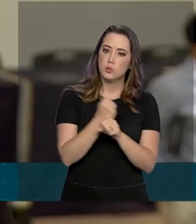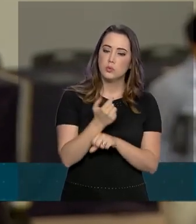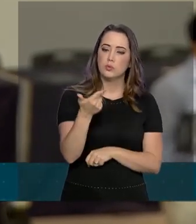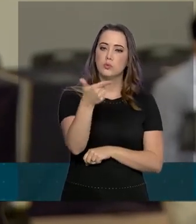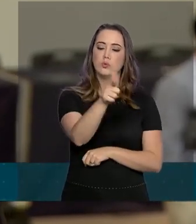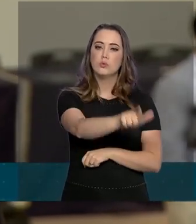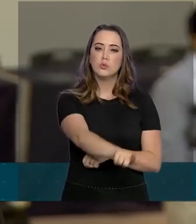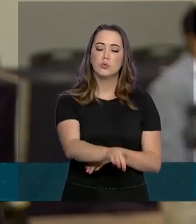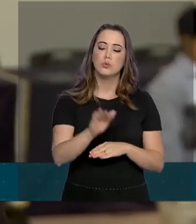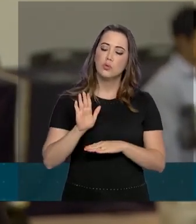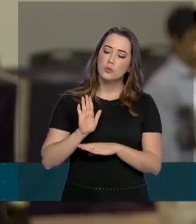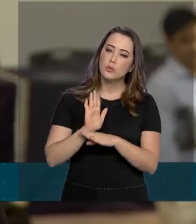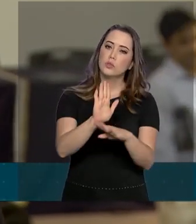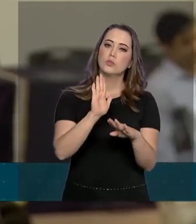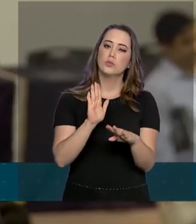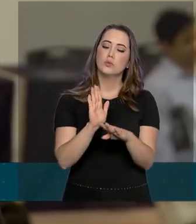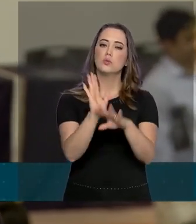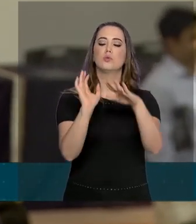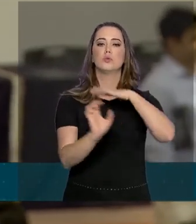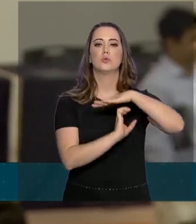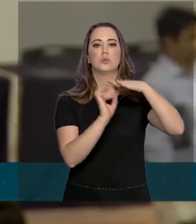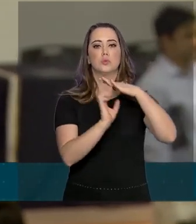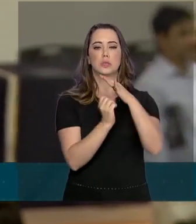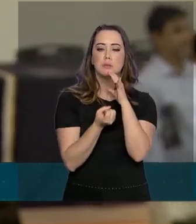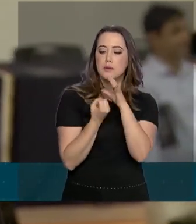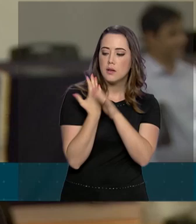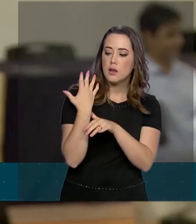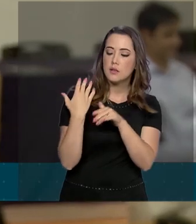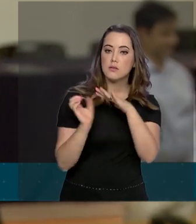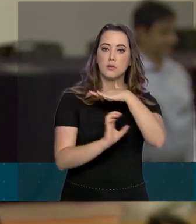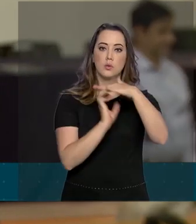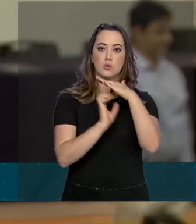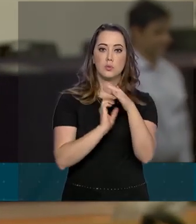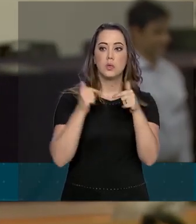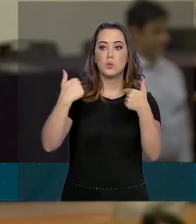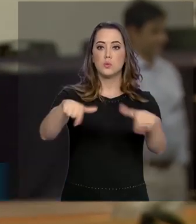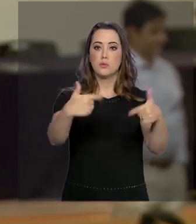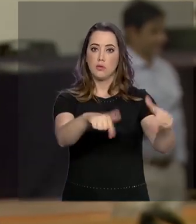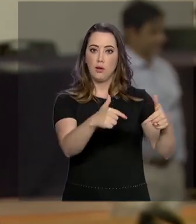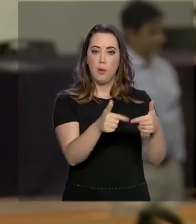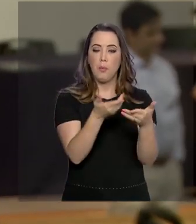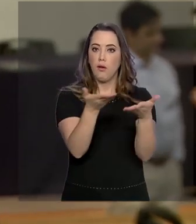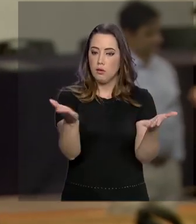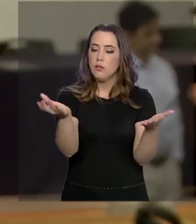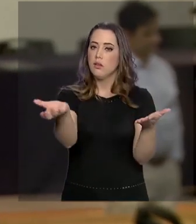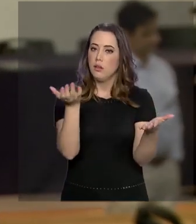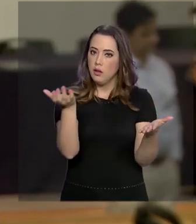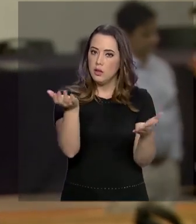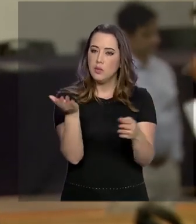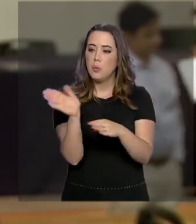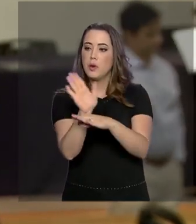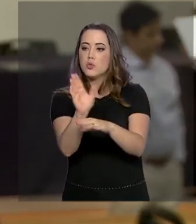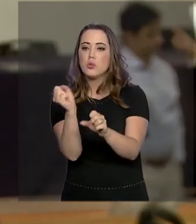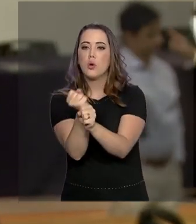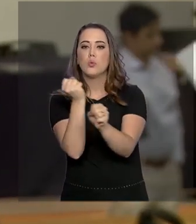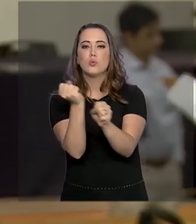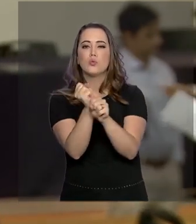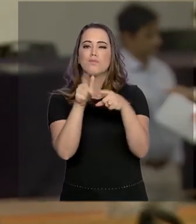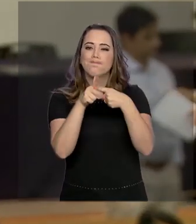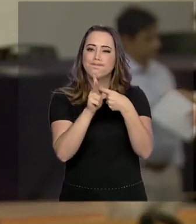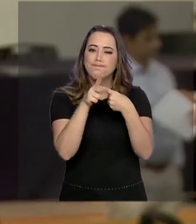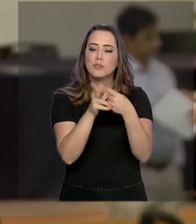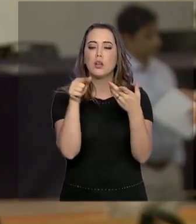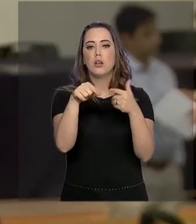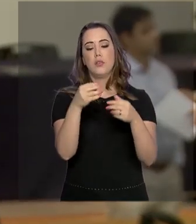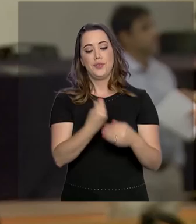de apoio de negócios, empreendedorismo, alguma iniciativa que eles queiram fazer para reconstruir a vida depois